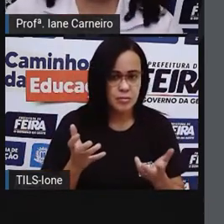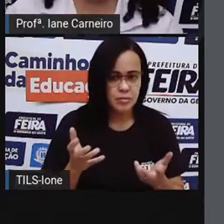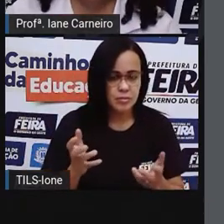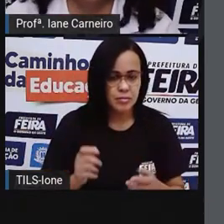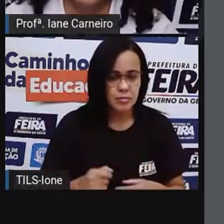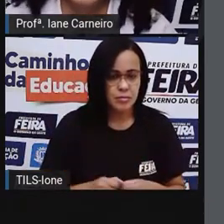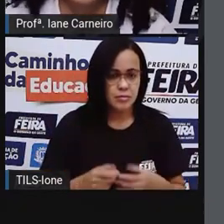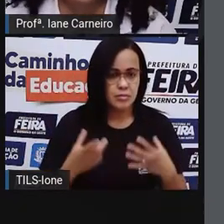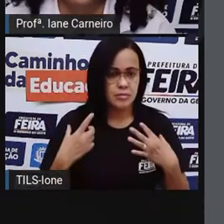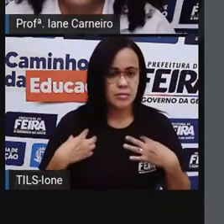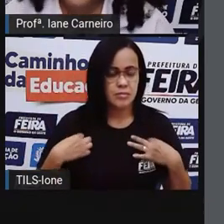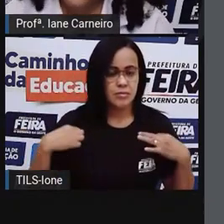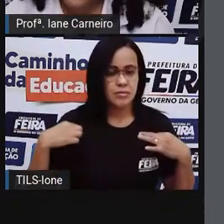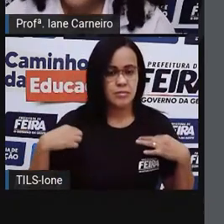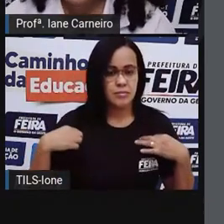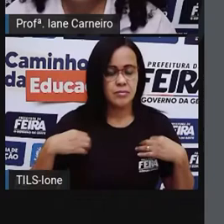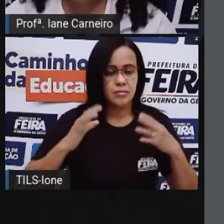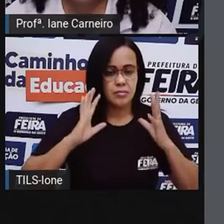levar a costureira.